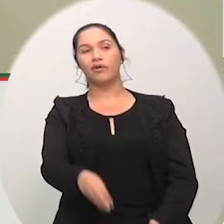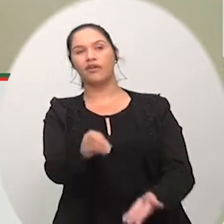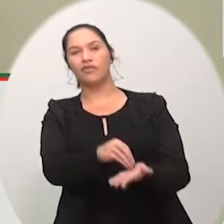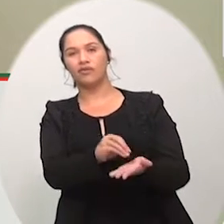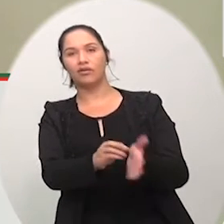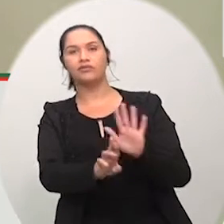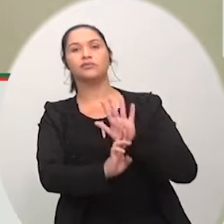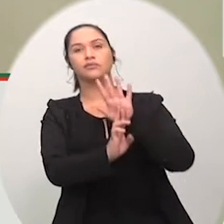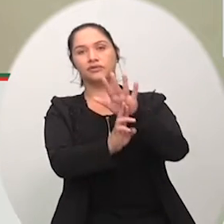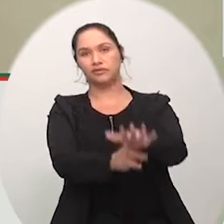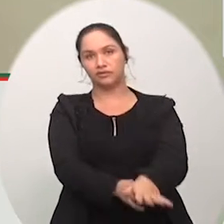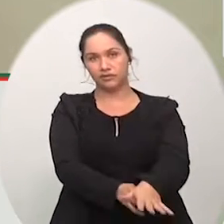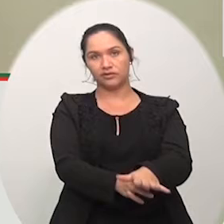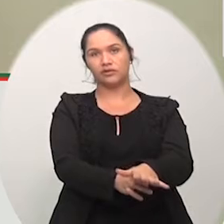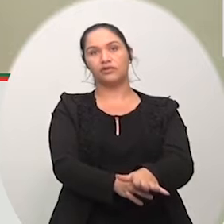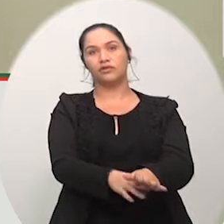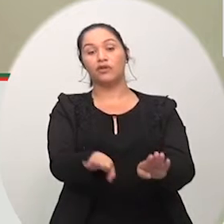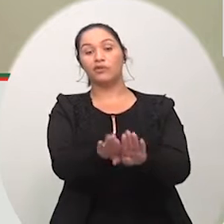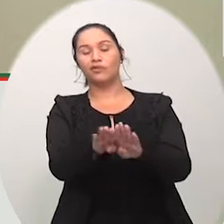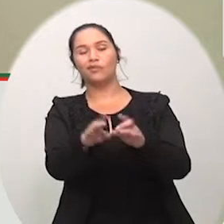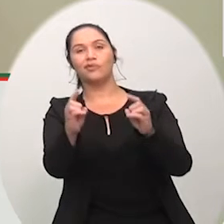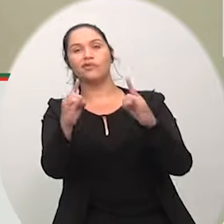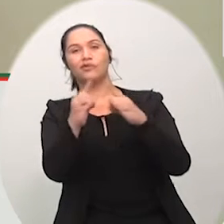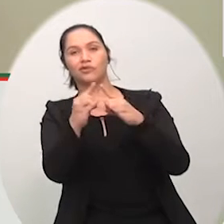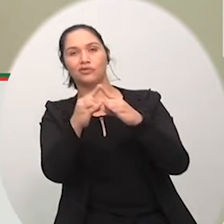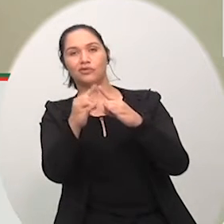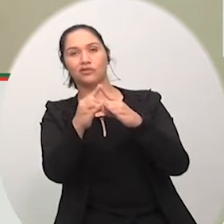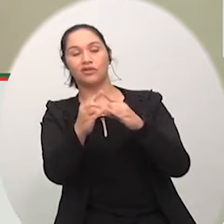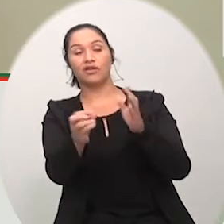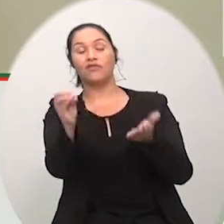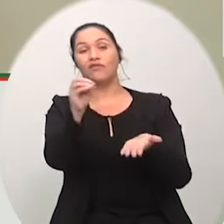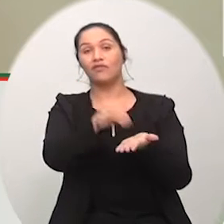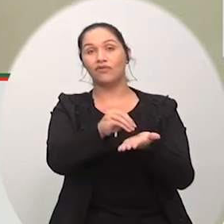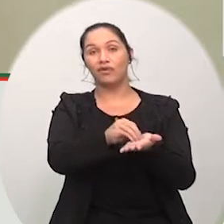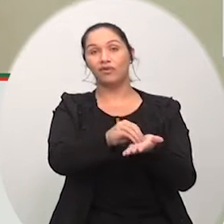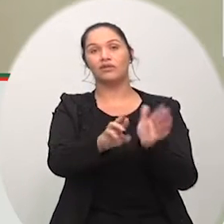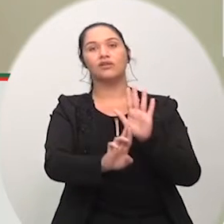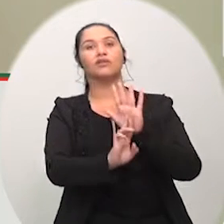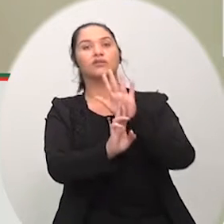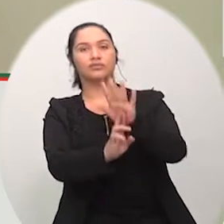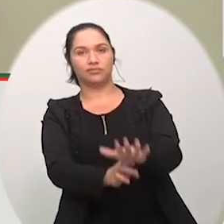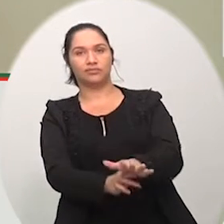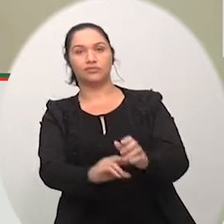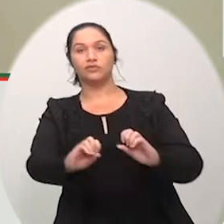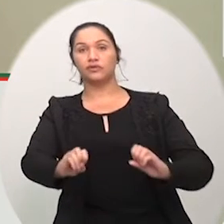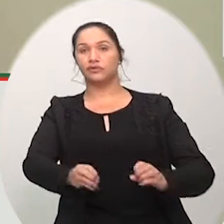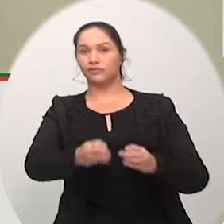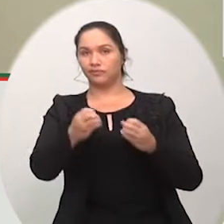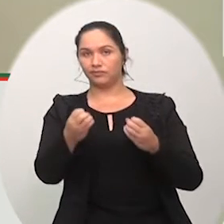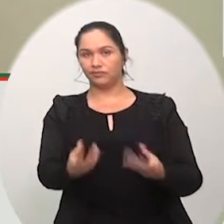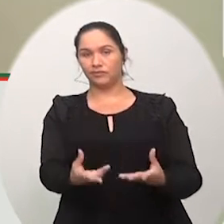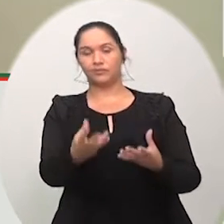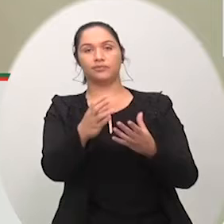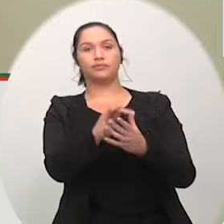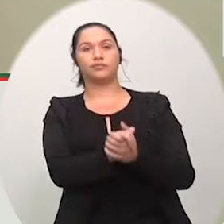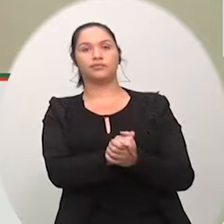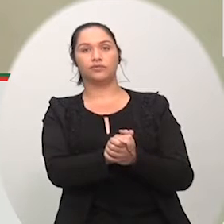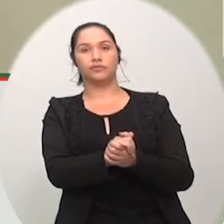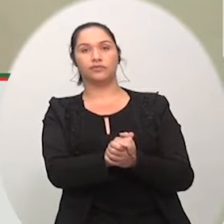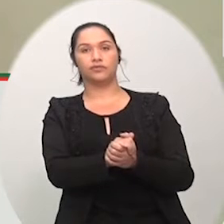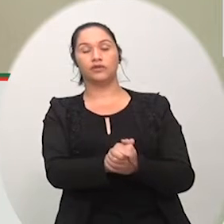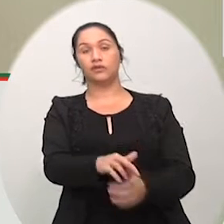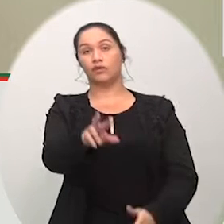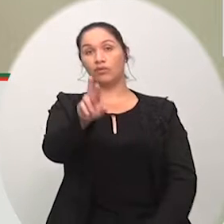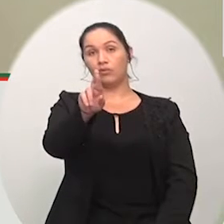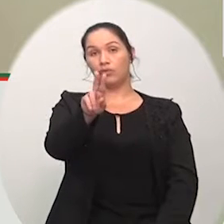representatividade do sul do estado se apequenou. Então, esse passa a ser um cargo muito relevante, o cargo do